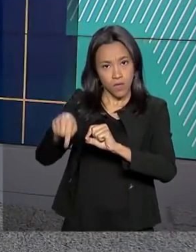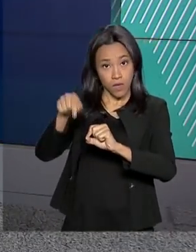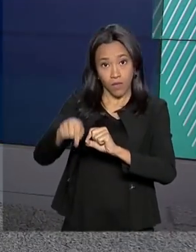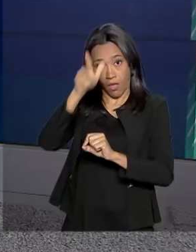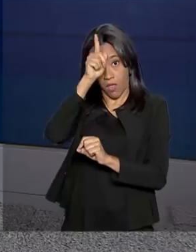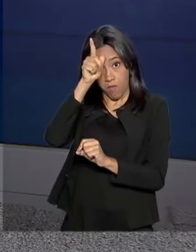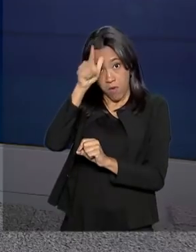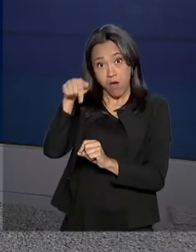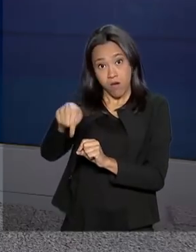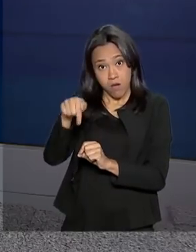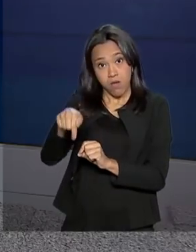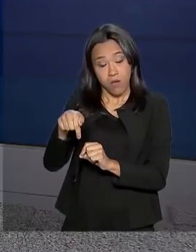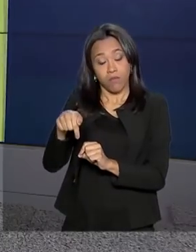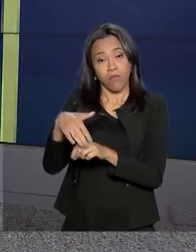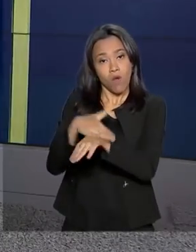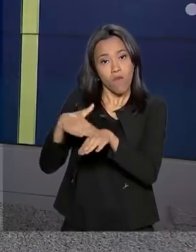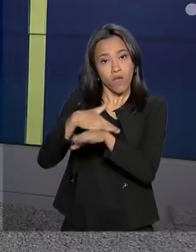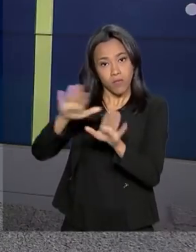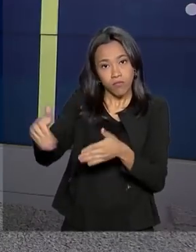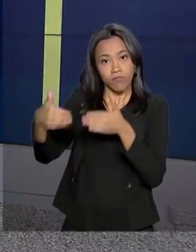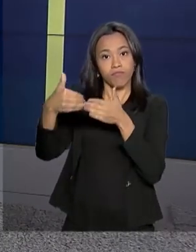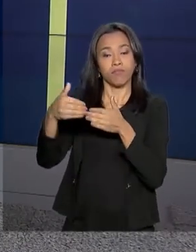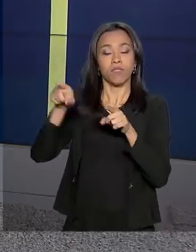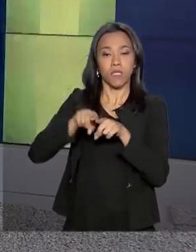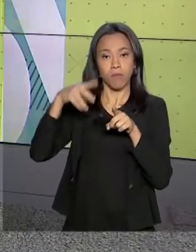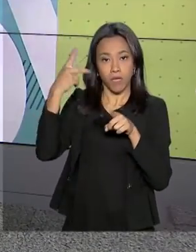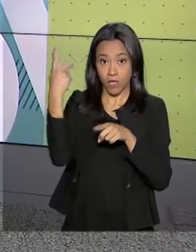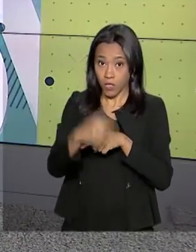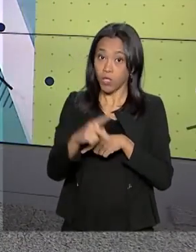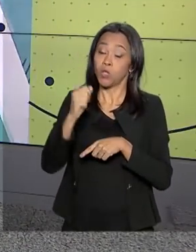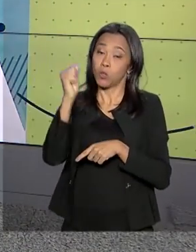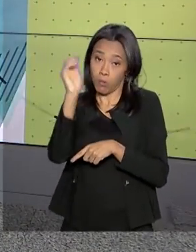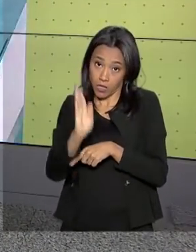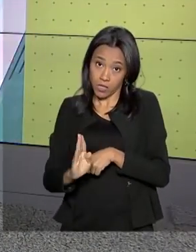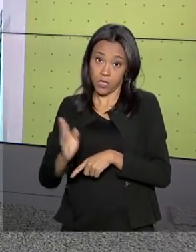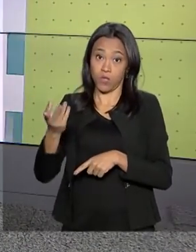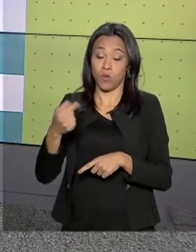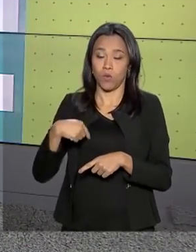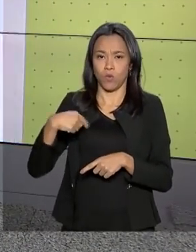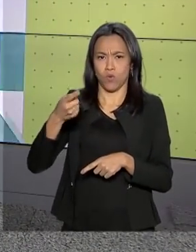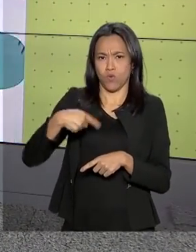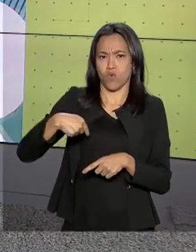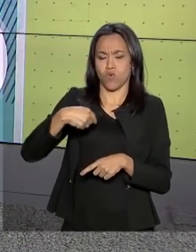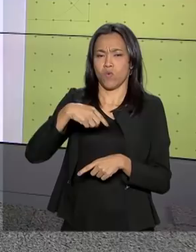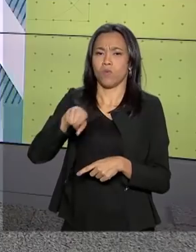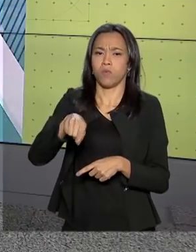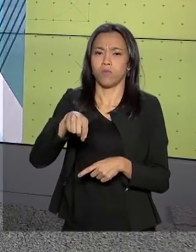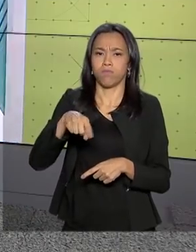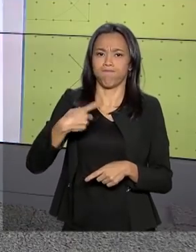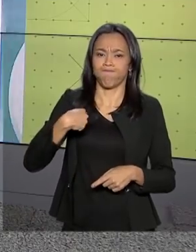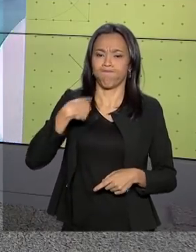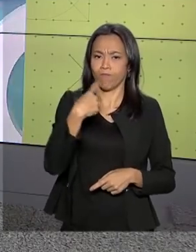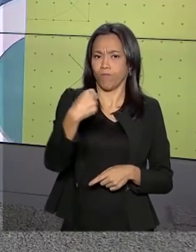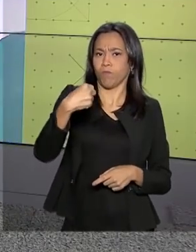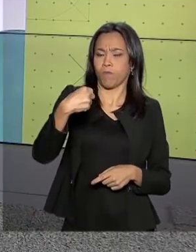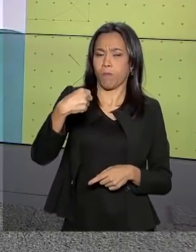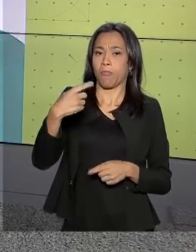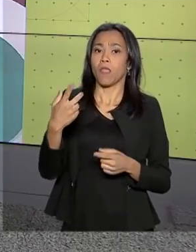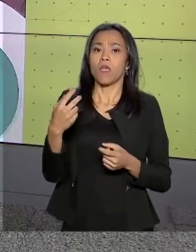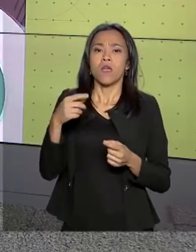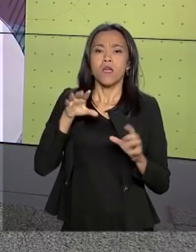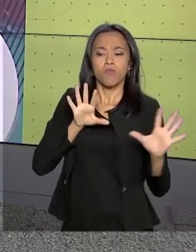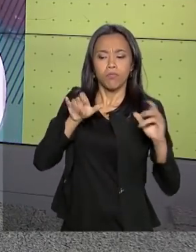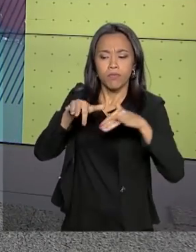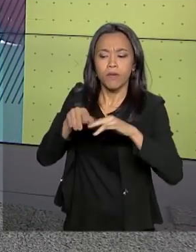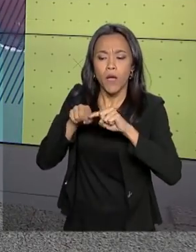Alemanha, Reiko Mas, e o chanceler brasileiro, Ernesto Araújo. Em entrevista aos jornalistas no Itamaraty, eles